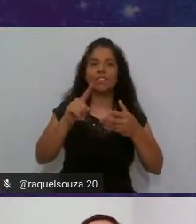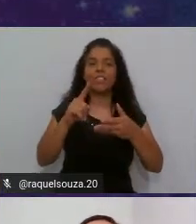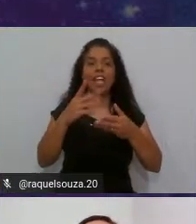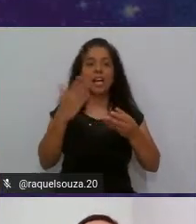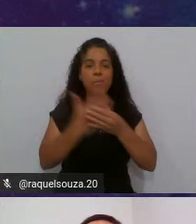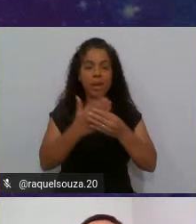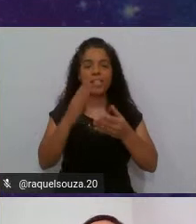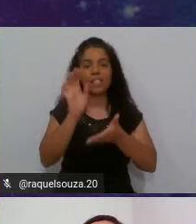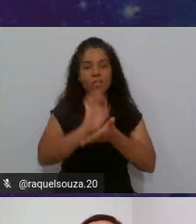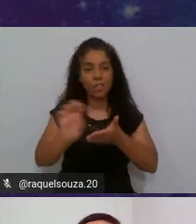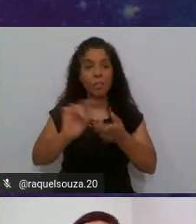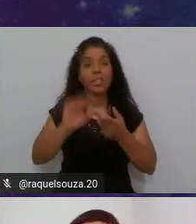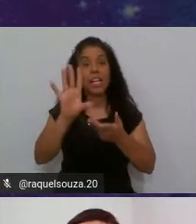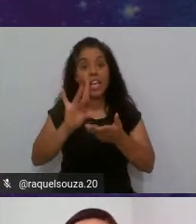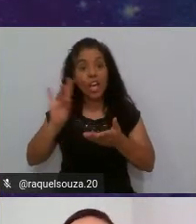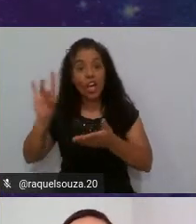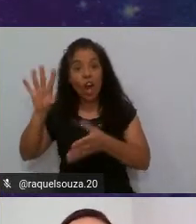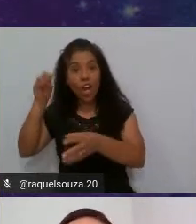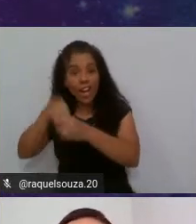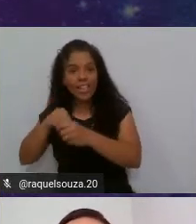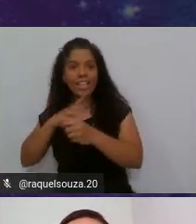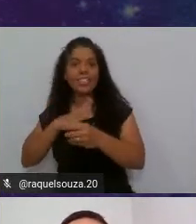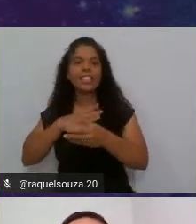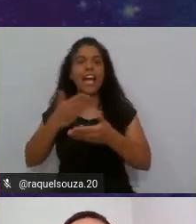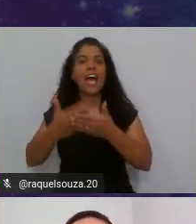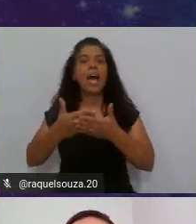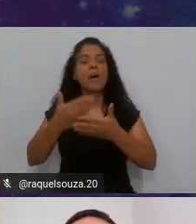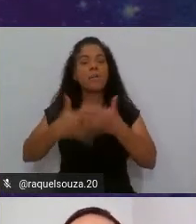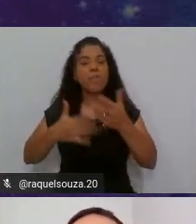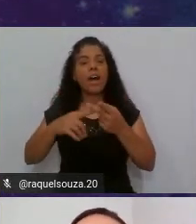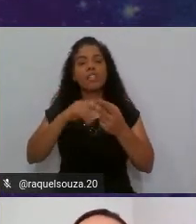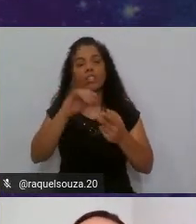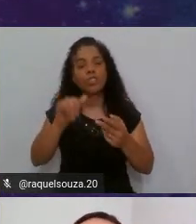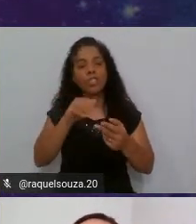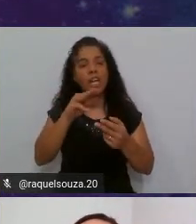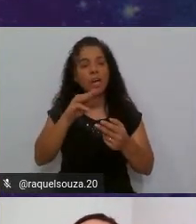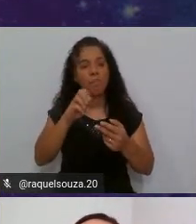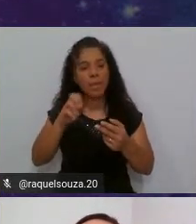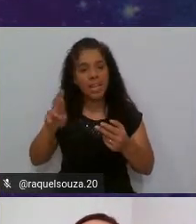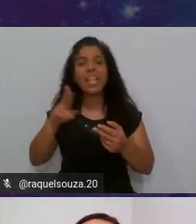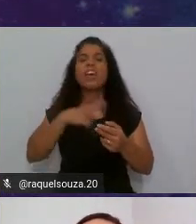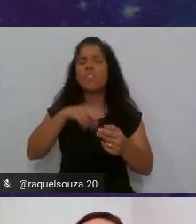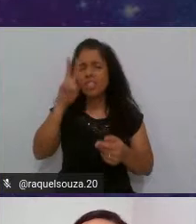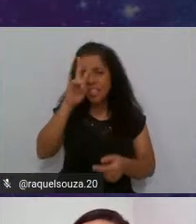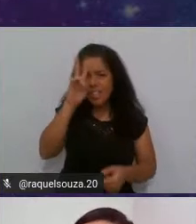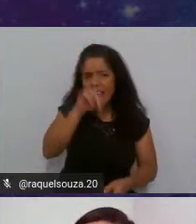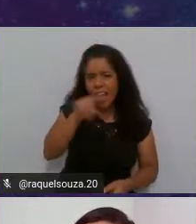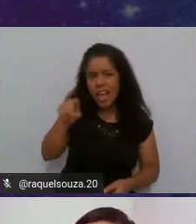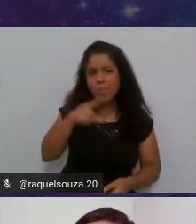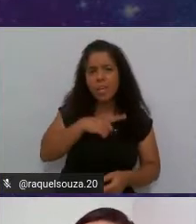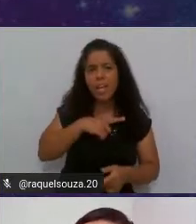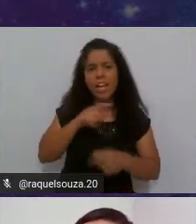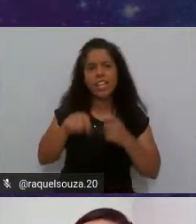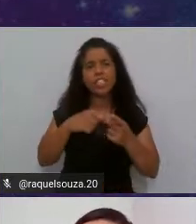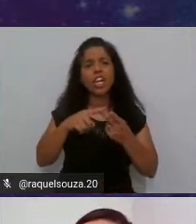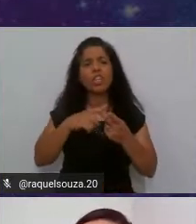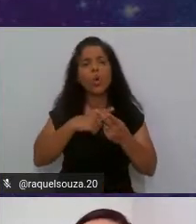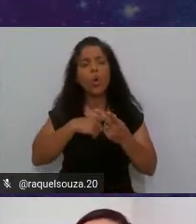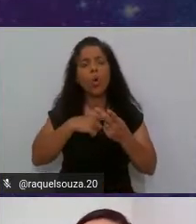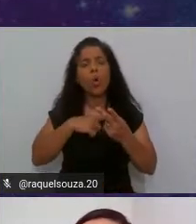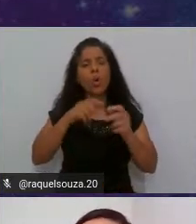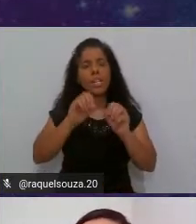e colar dentro da pasta do JMeter e vocês lembram que tinha nos slides anteriores o caminho do